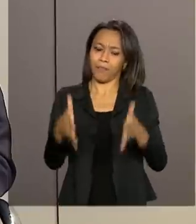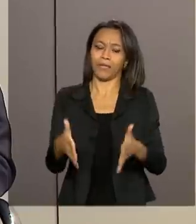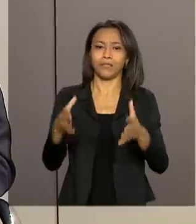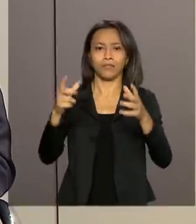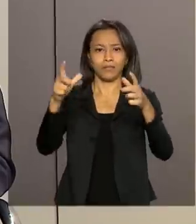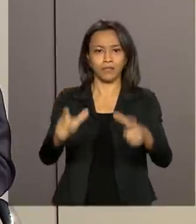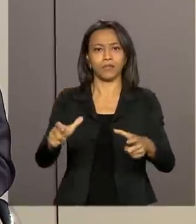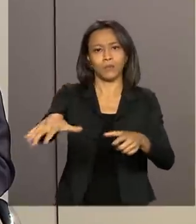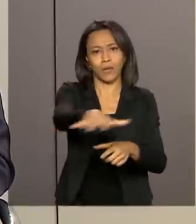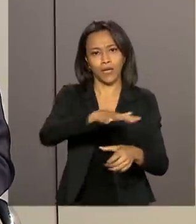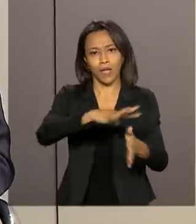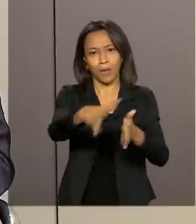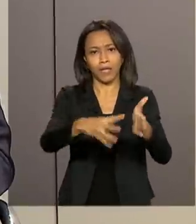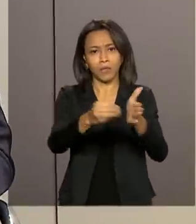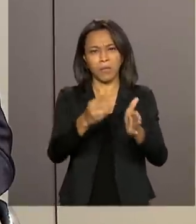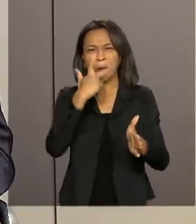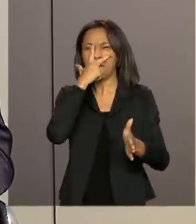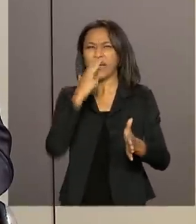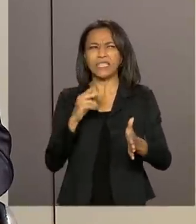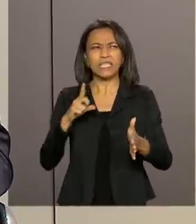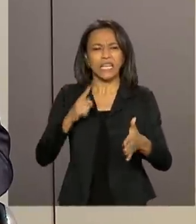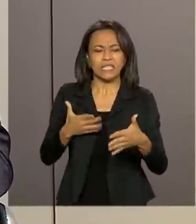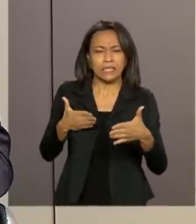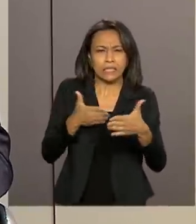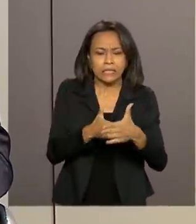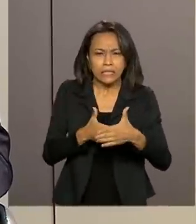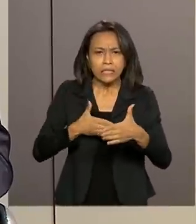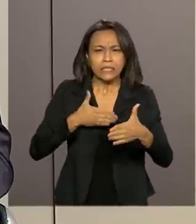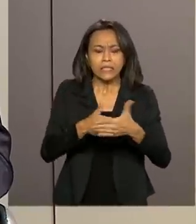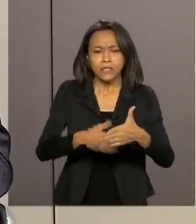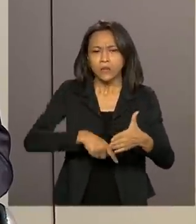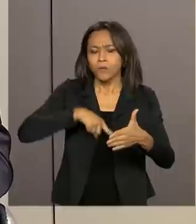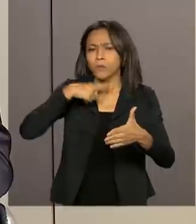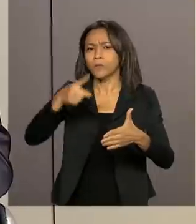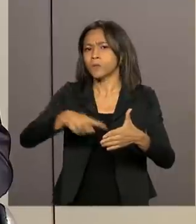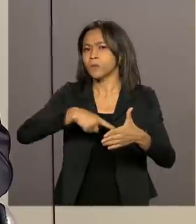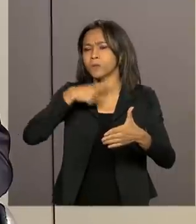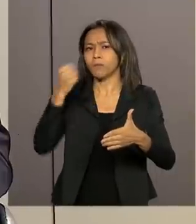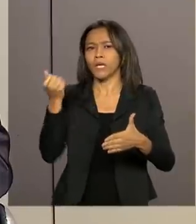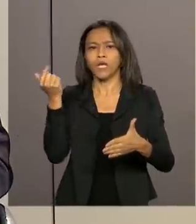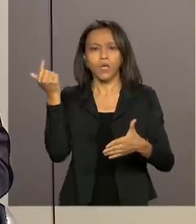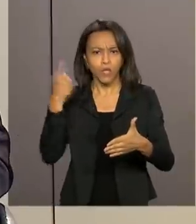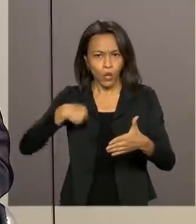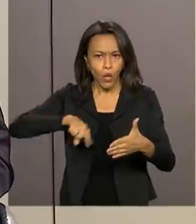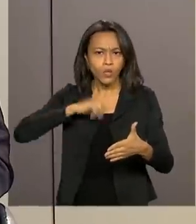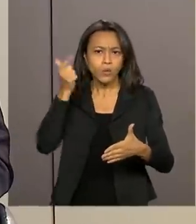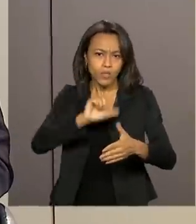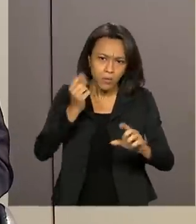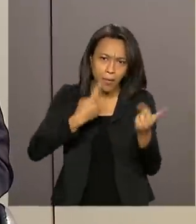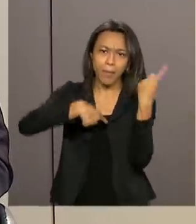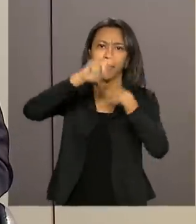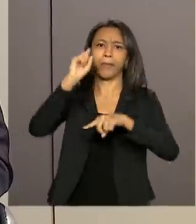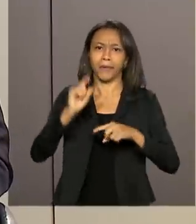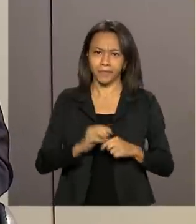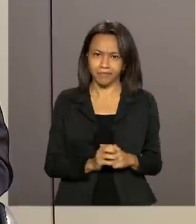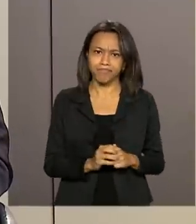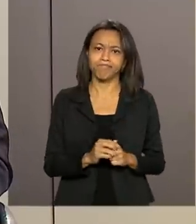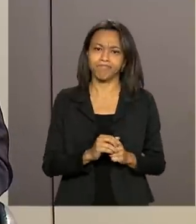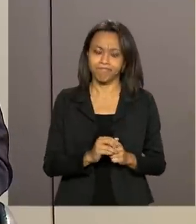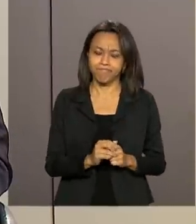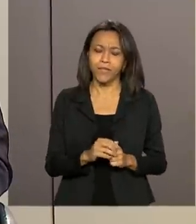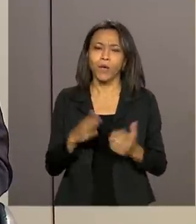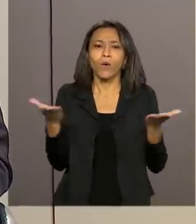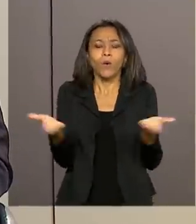Mas parece que existe uma barreira intransponível para a gente avançar no processo. Nós